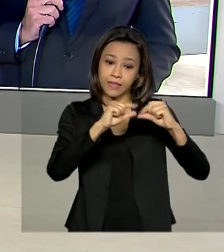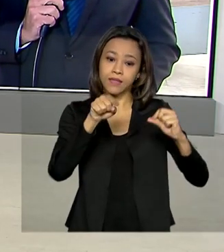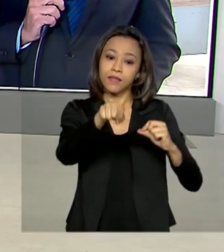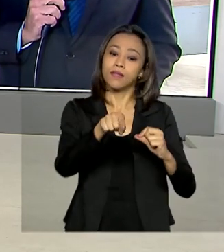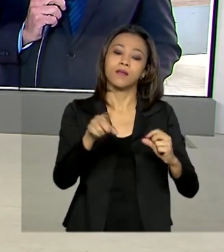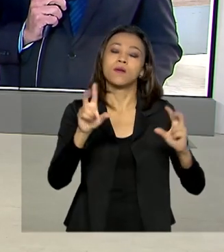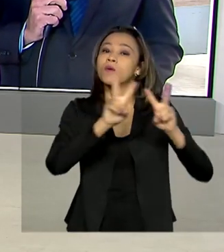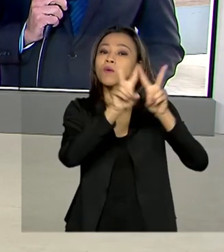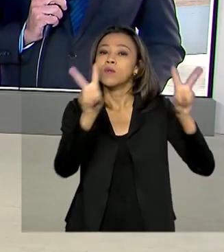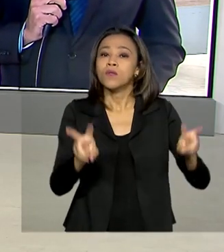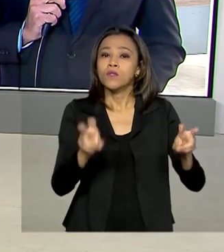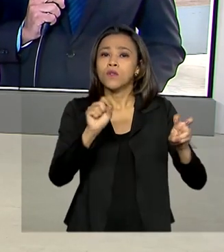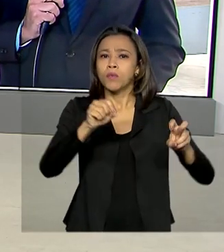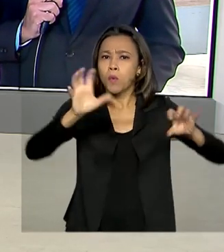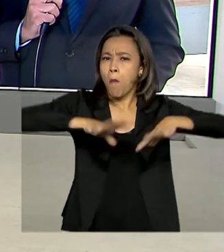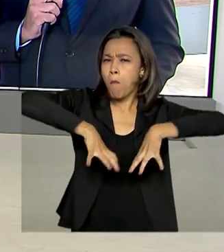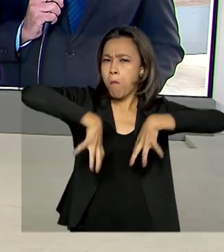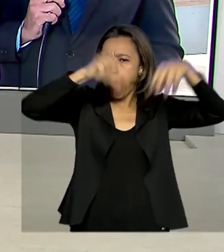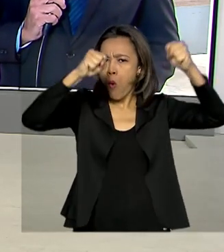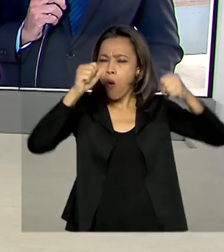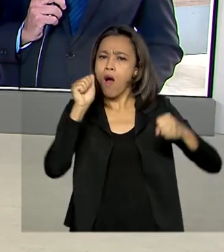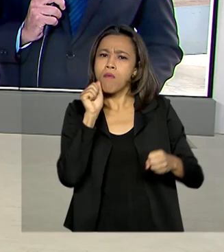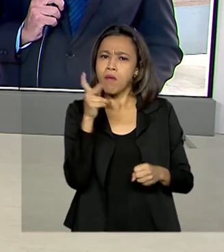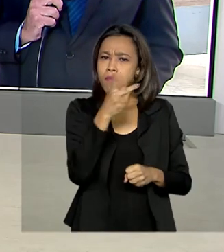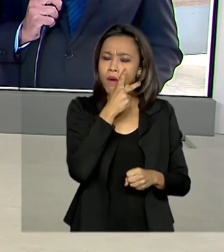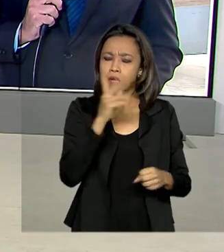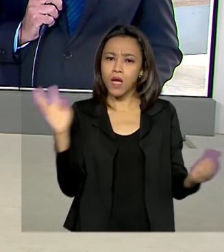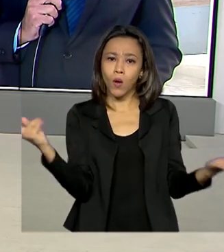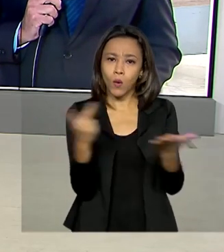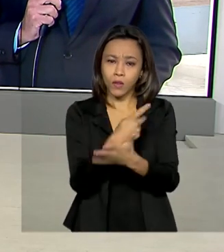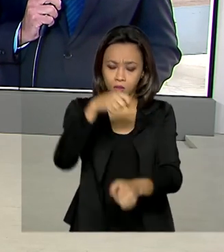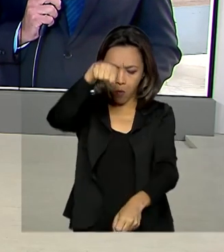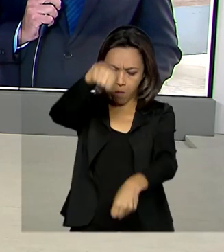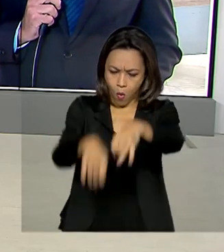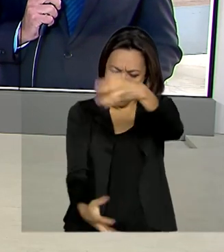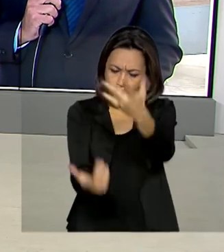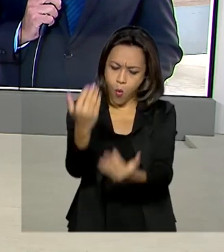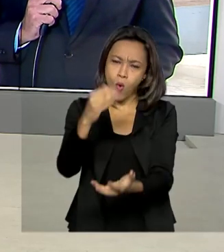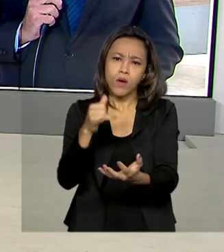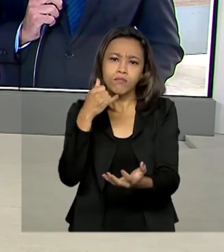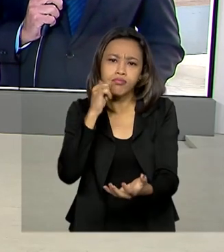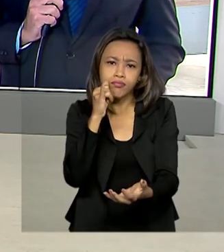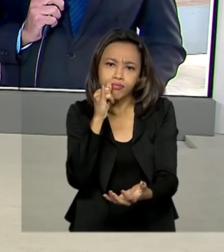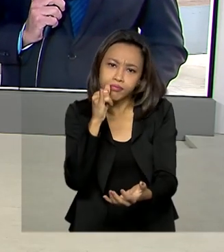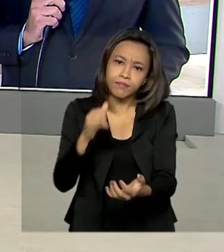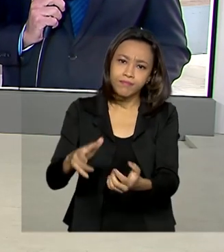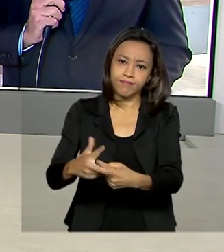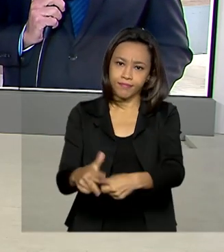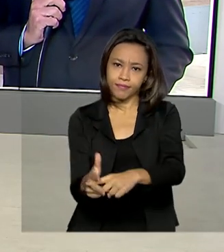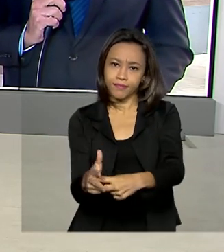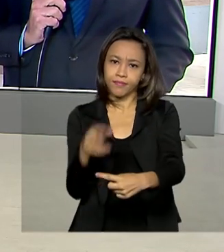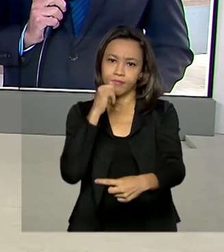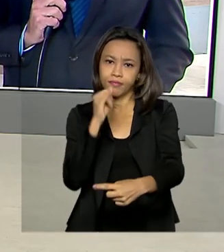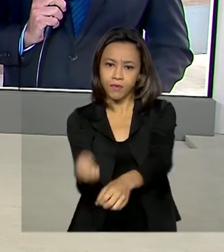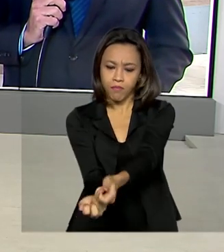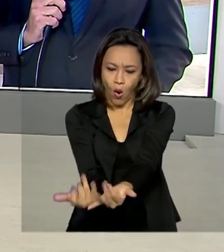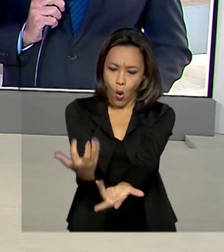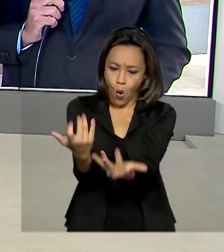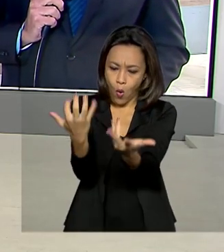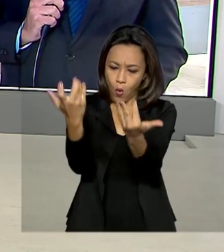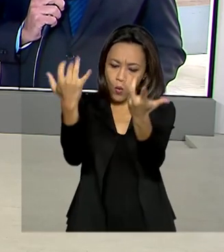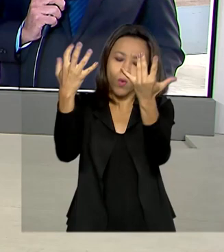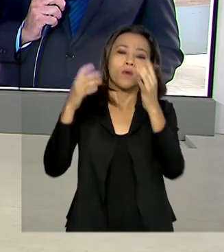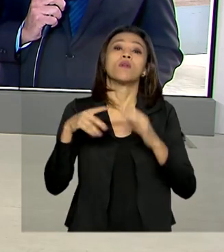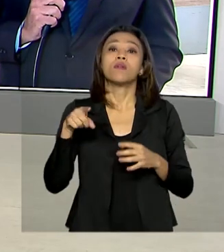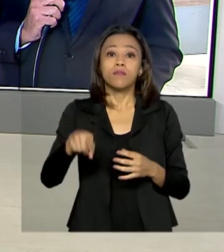falar sobre o apagão que ocorreu no Amapá quando o incêndio atingiu a subestação do Estado. A Agência Nacional de Energia Elétrica divulgou uma nota